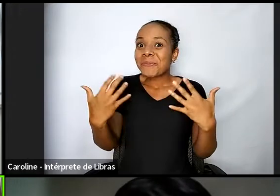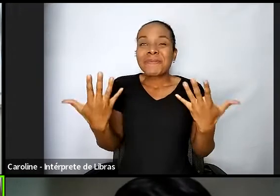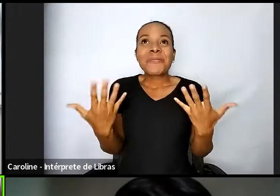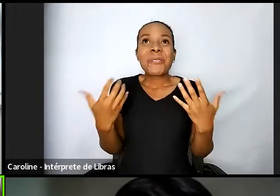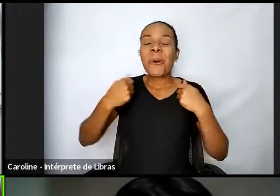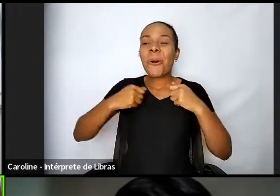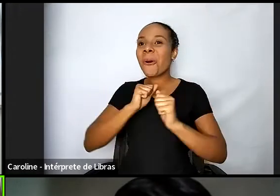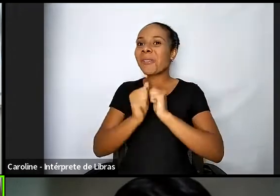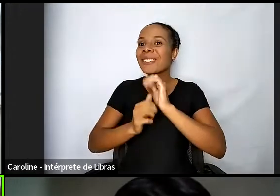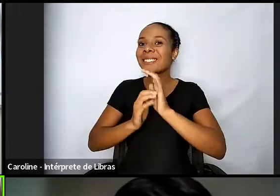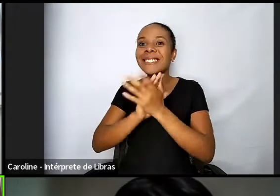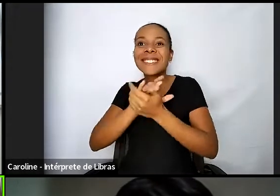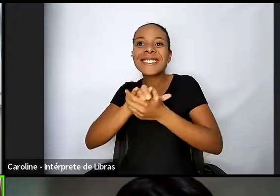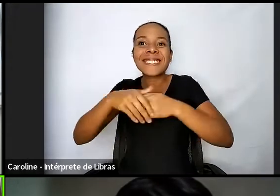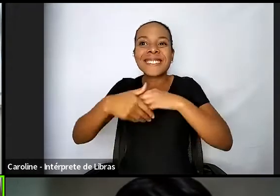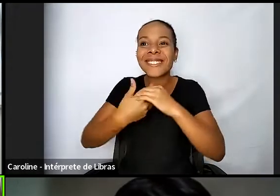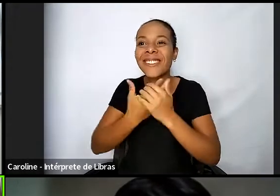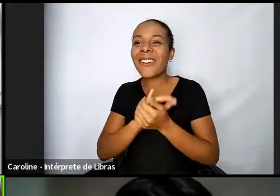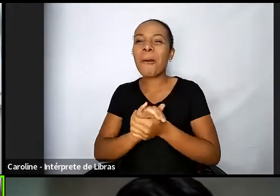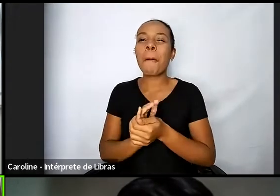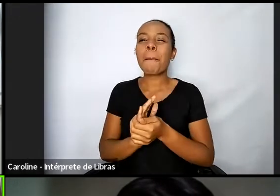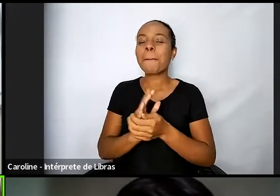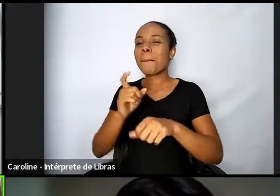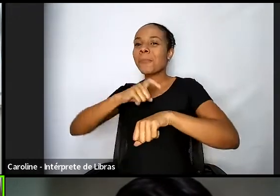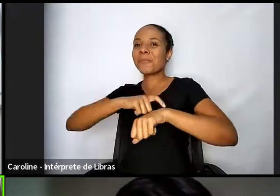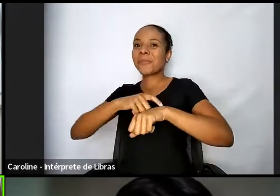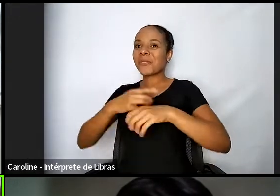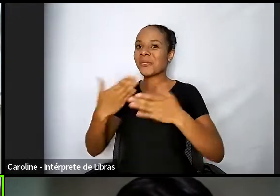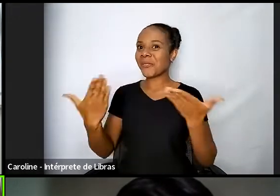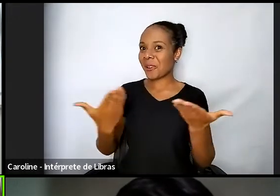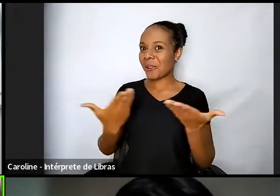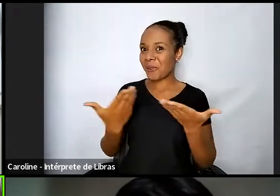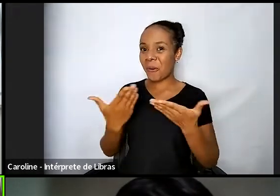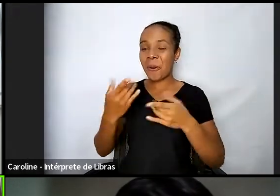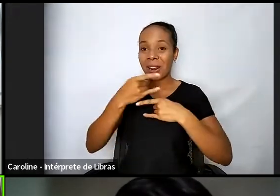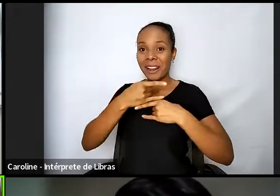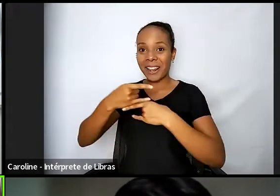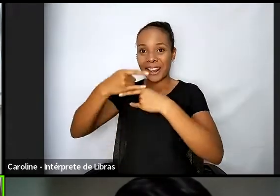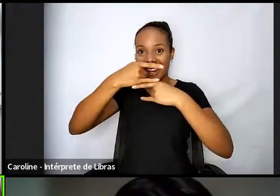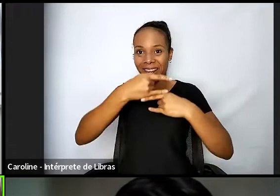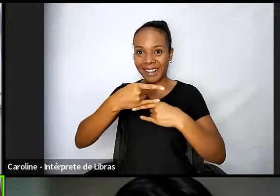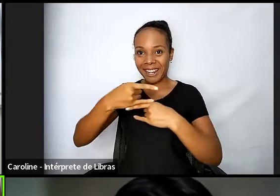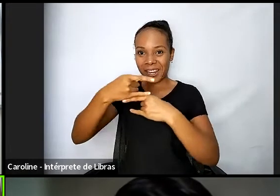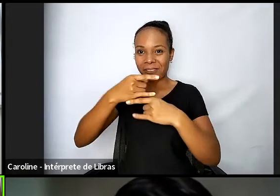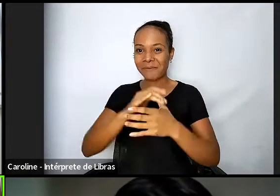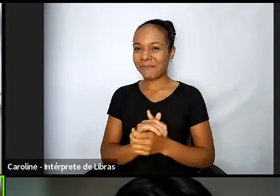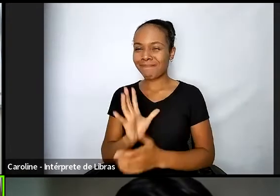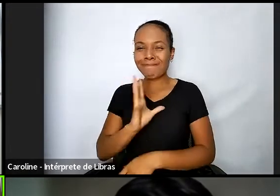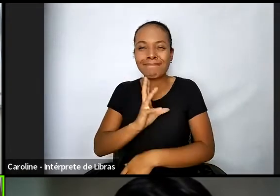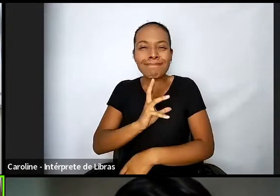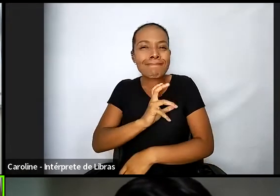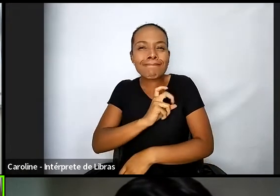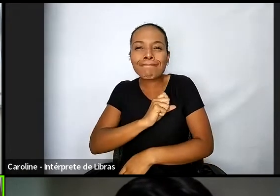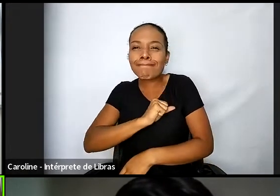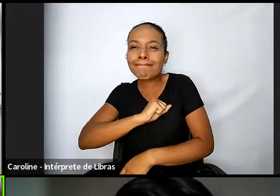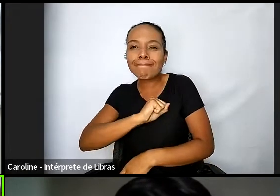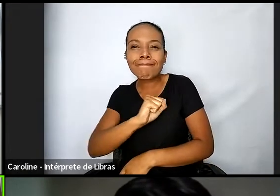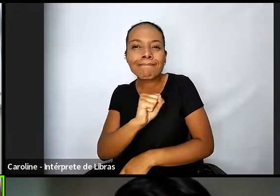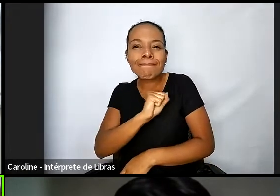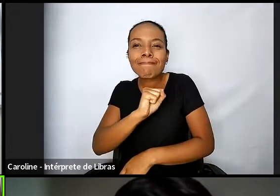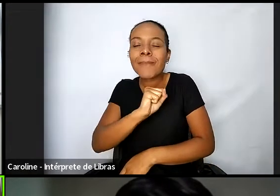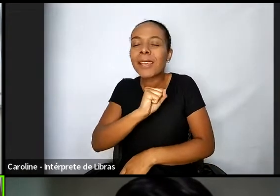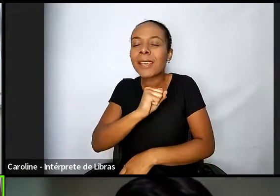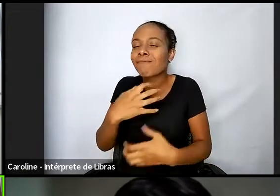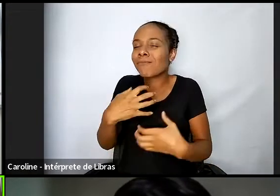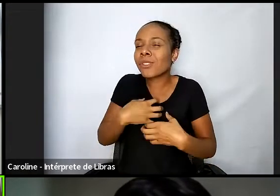para chegar a hora da nossa live. Amei a conjugação dessa coisa tão leve